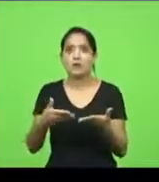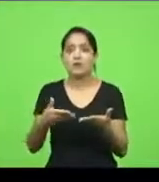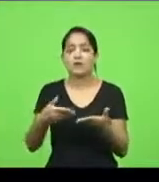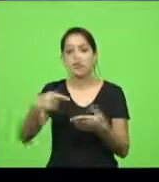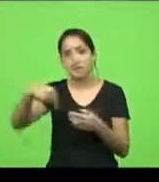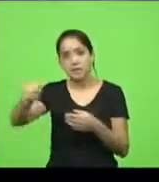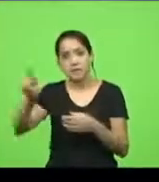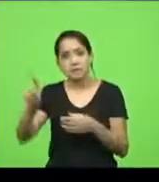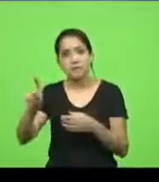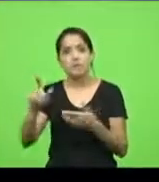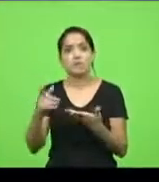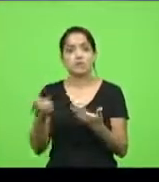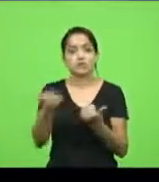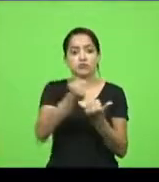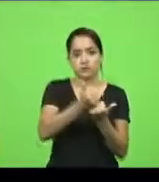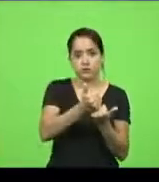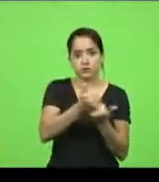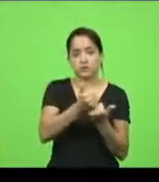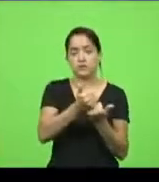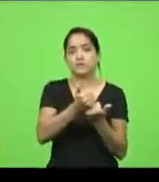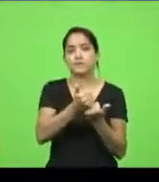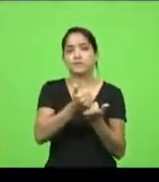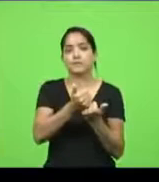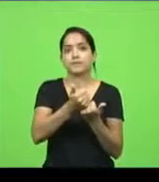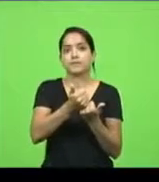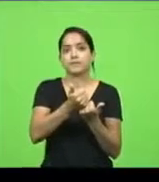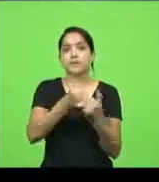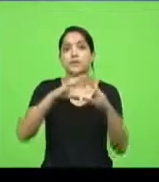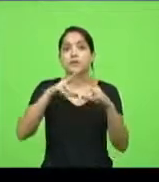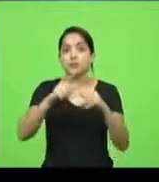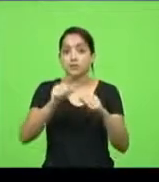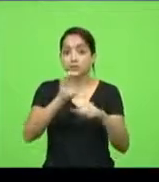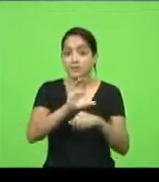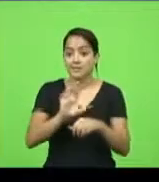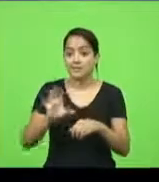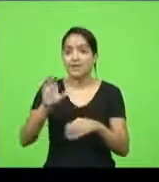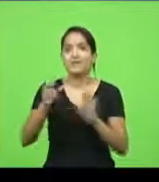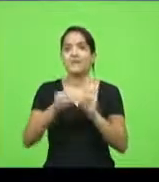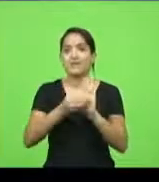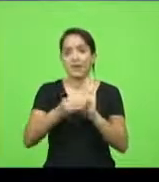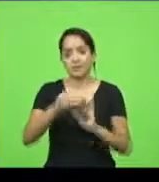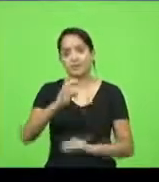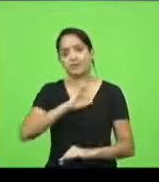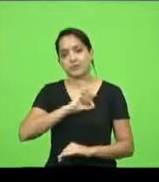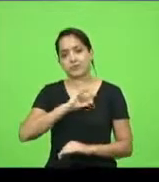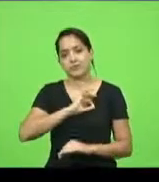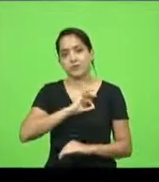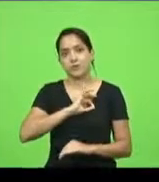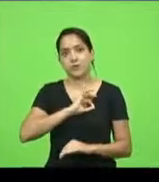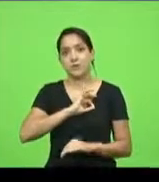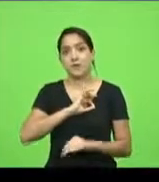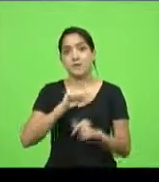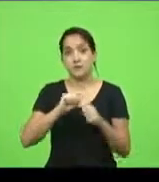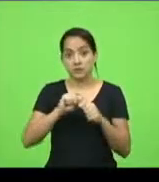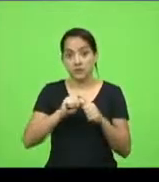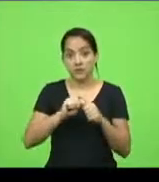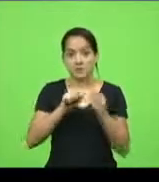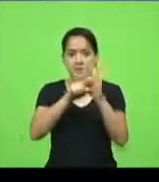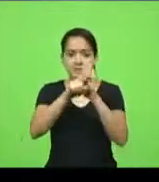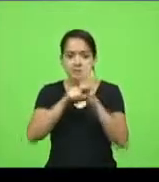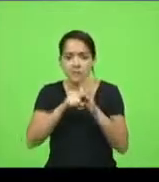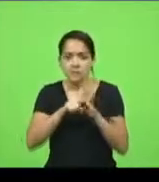desses mais antigos. Então, todas as regiões faltam policial, mas a gente vai fazer... Eu quero fazer esse levantamento